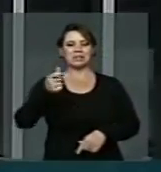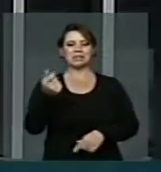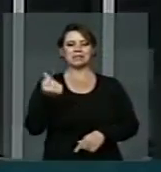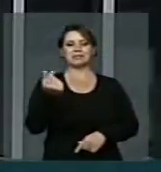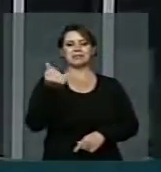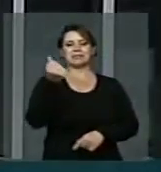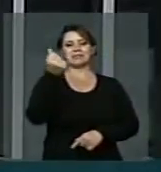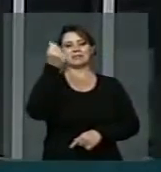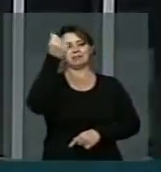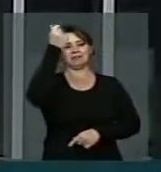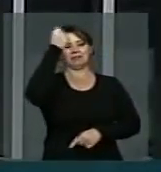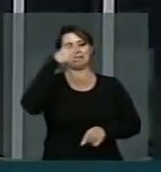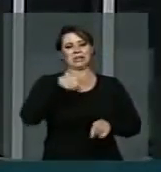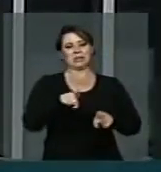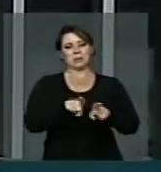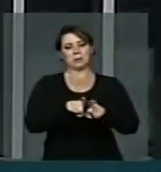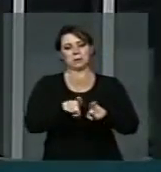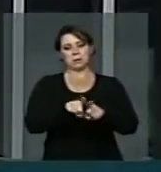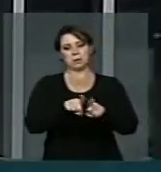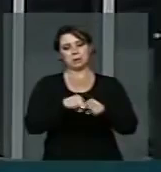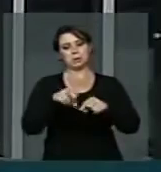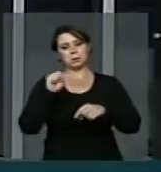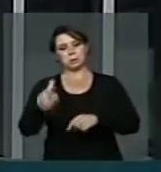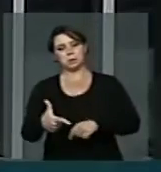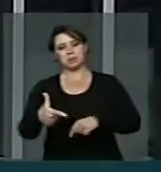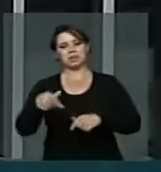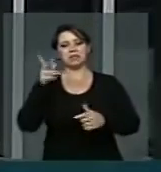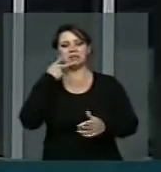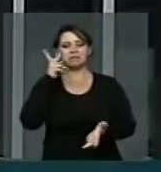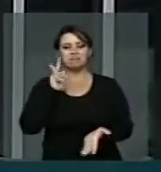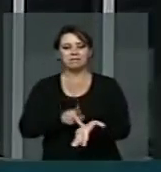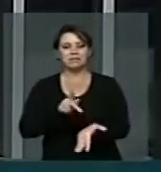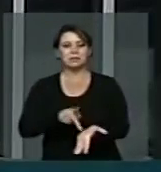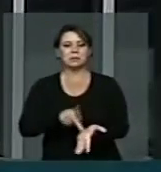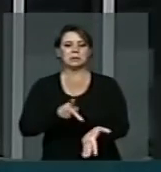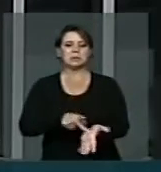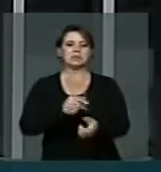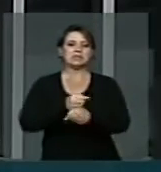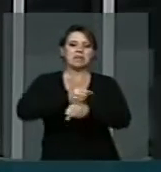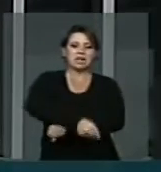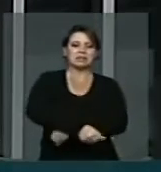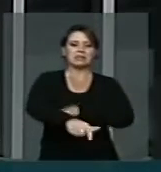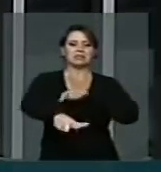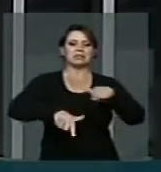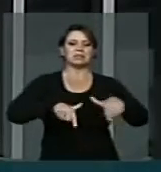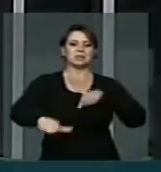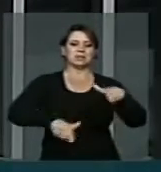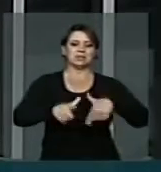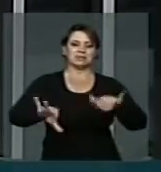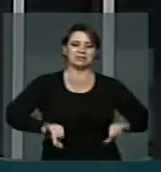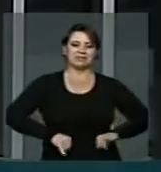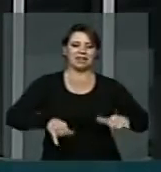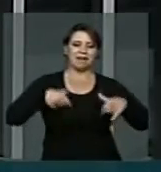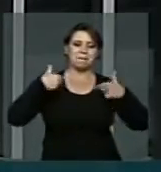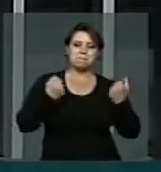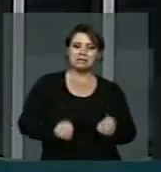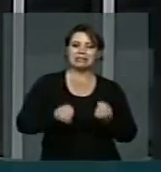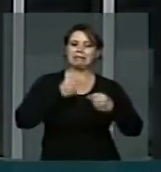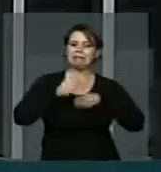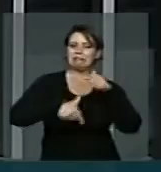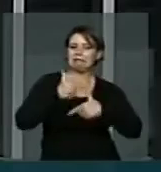render as homenagens justas ao dia das trabalhadoras e dos trabalhadores.